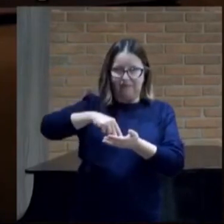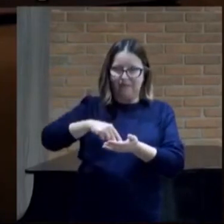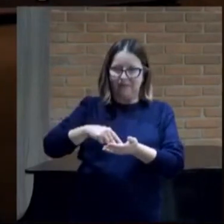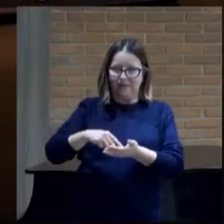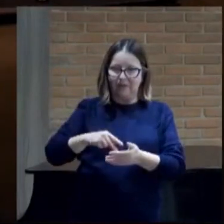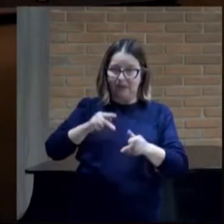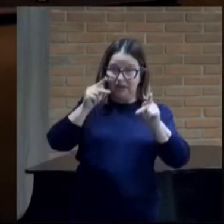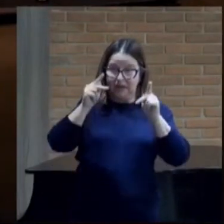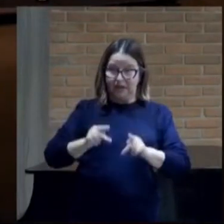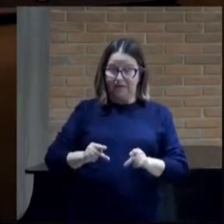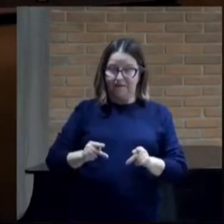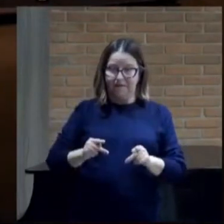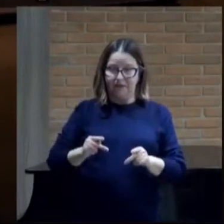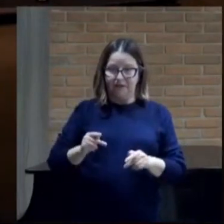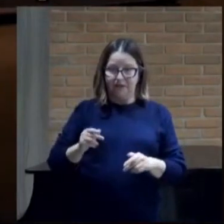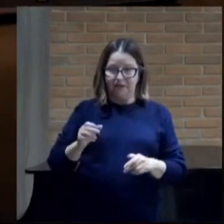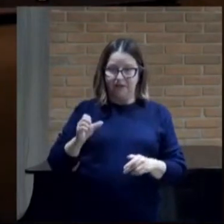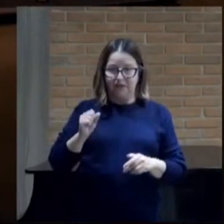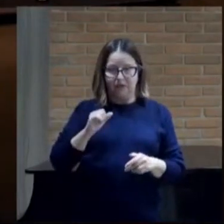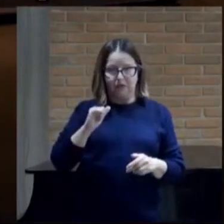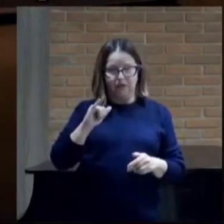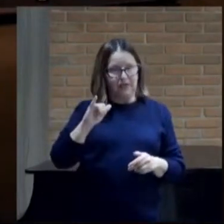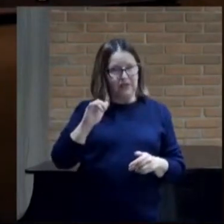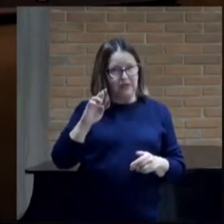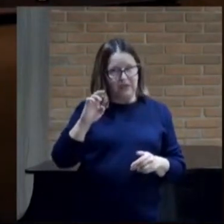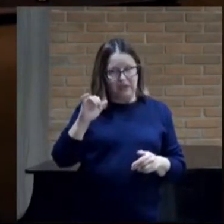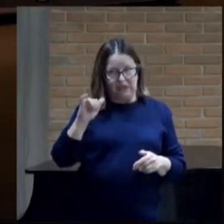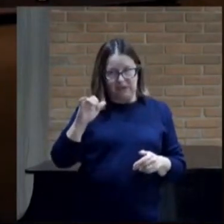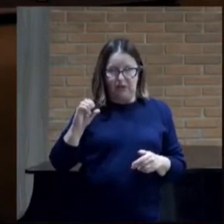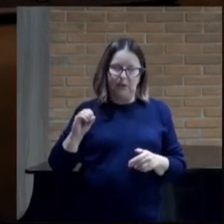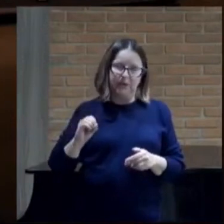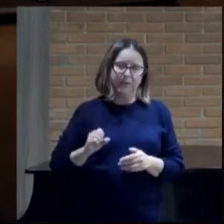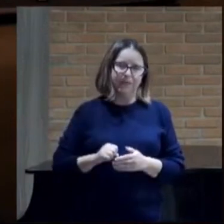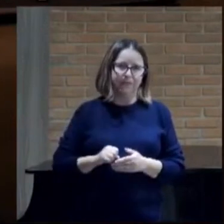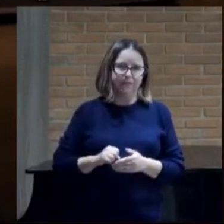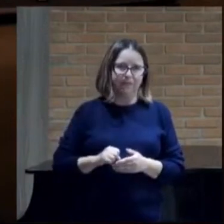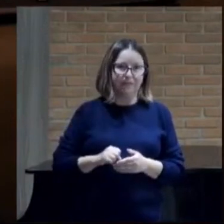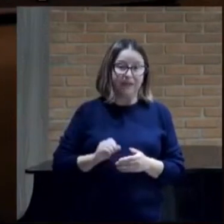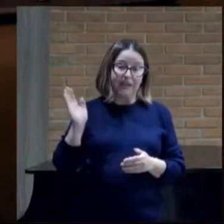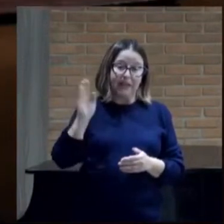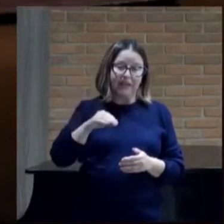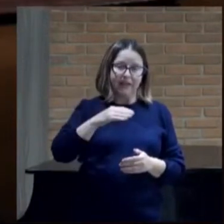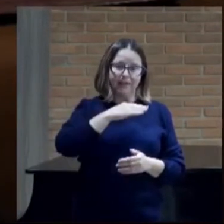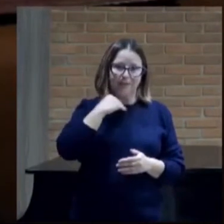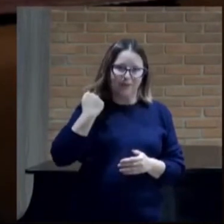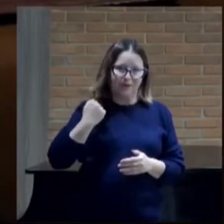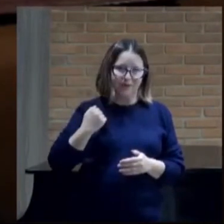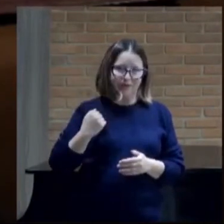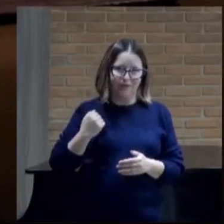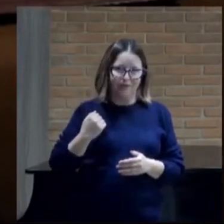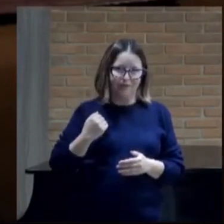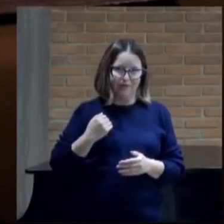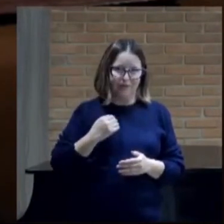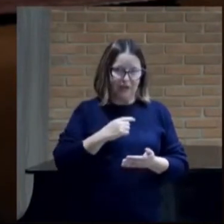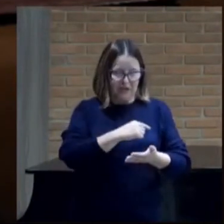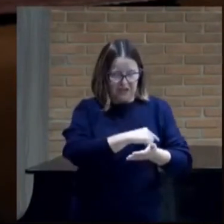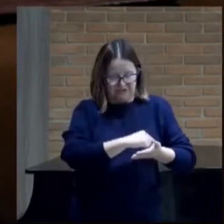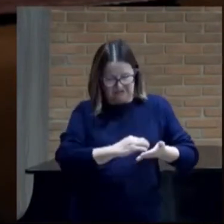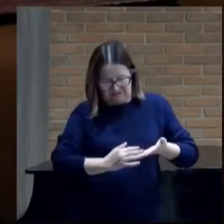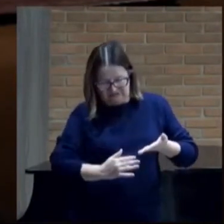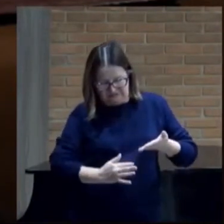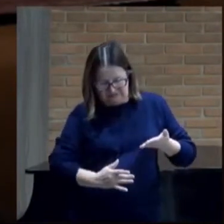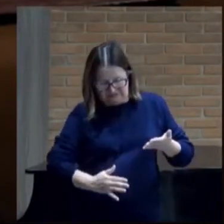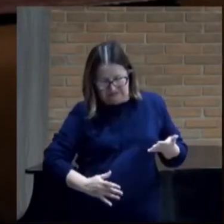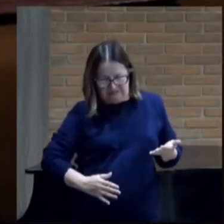mas a tarde morreu o sangue corria da ferida para o fundo do carro ao pôr do